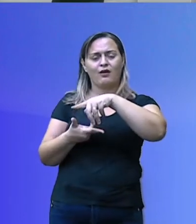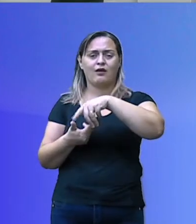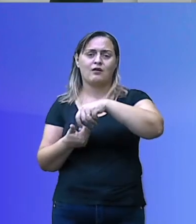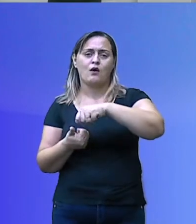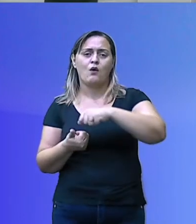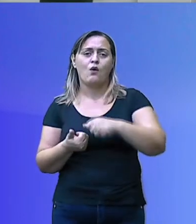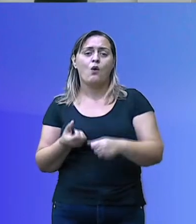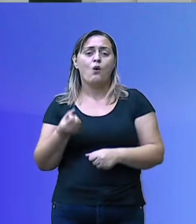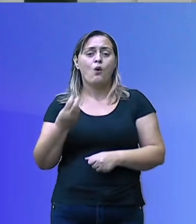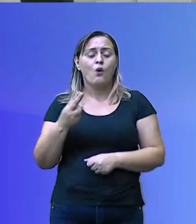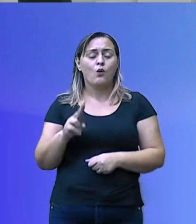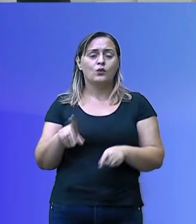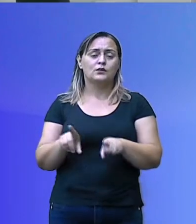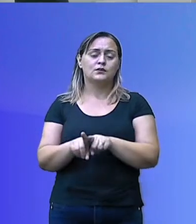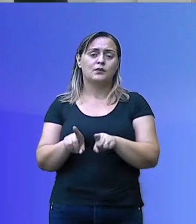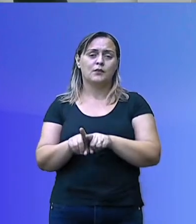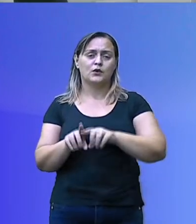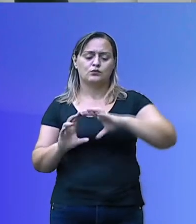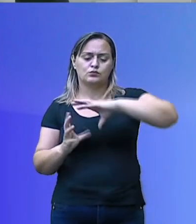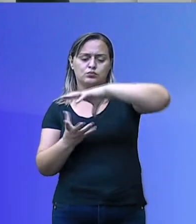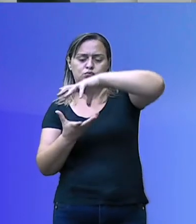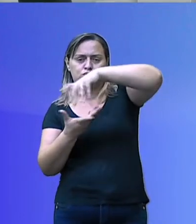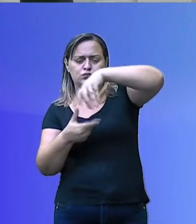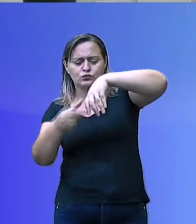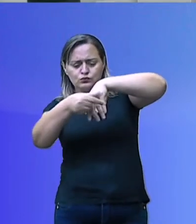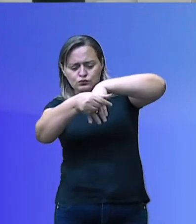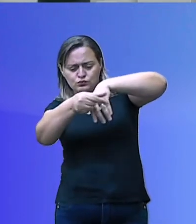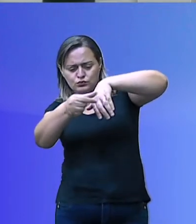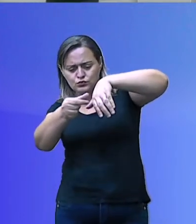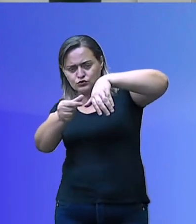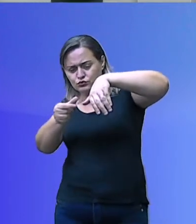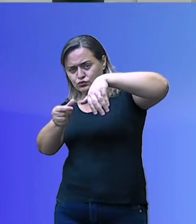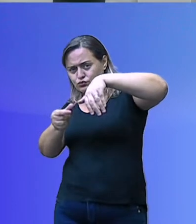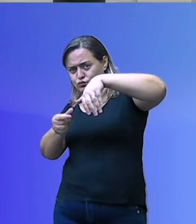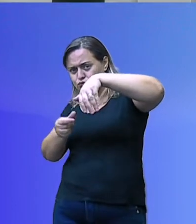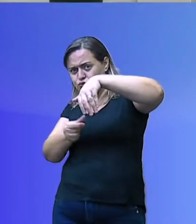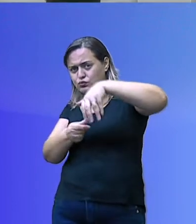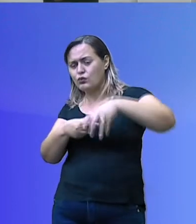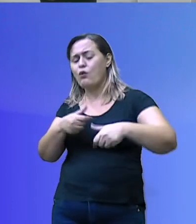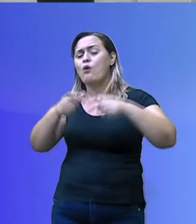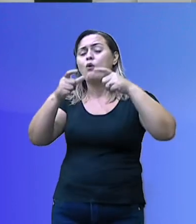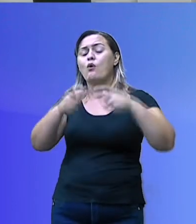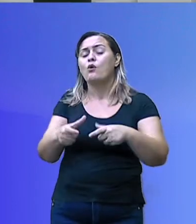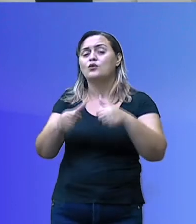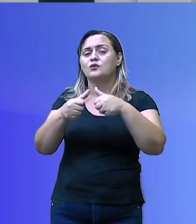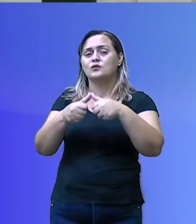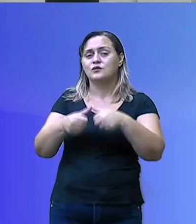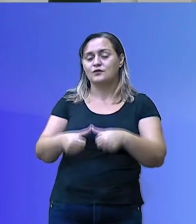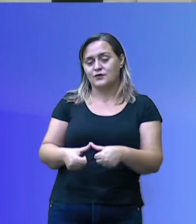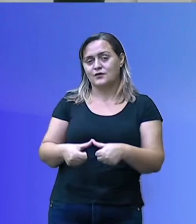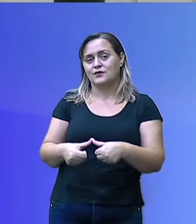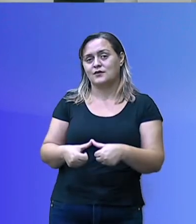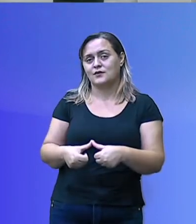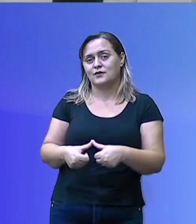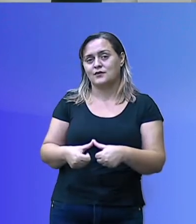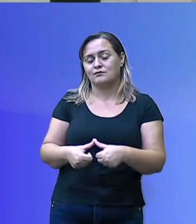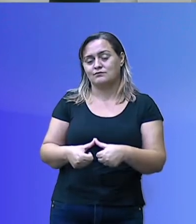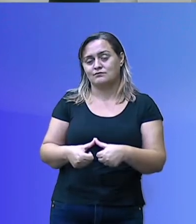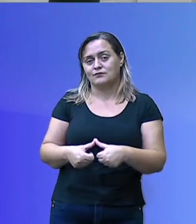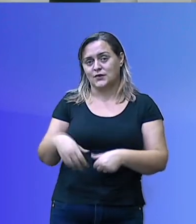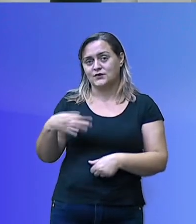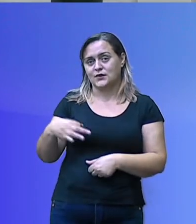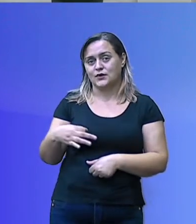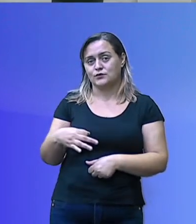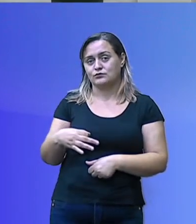do seu eixo central. Os polos são as regiões da Terra, norte e sul,